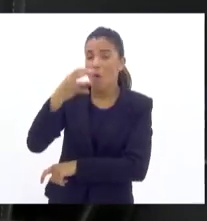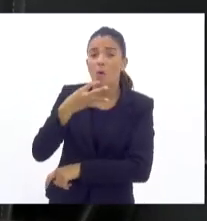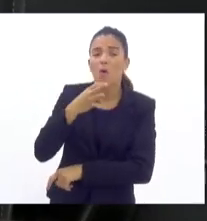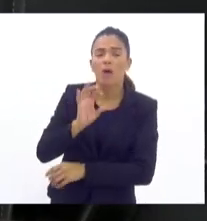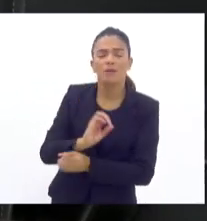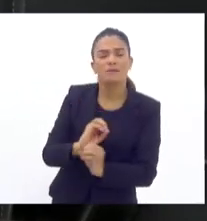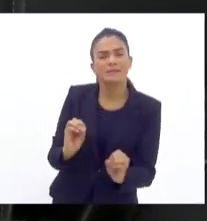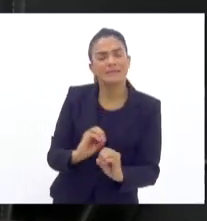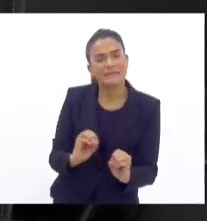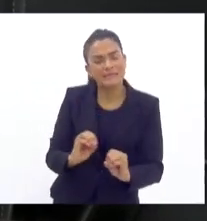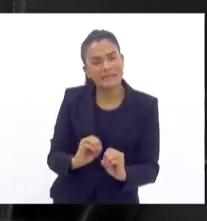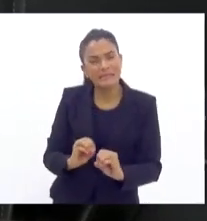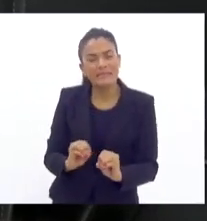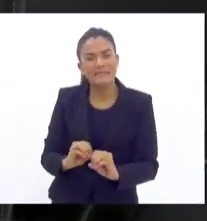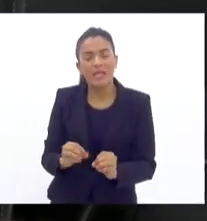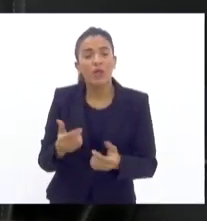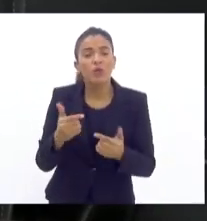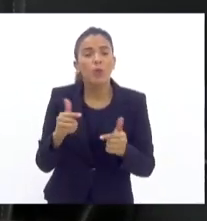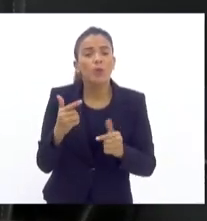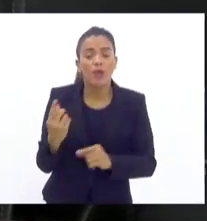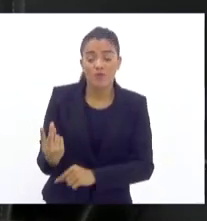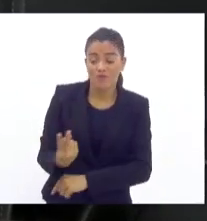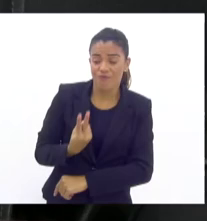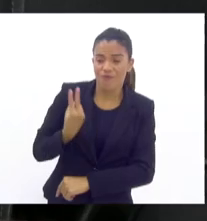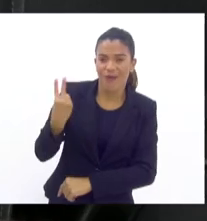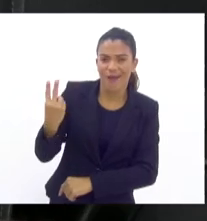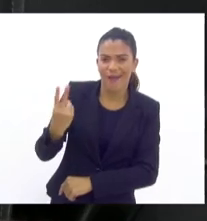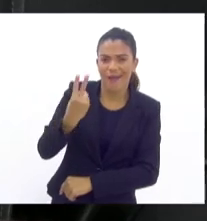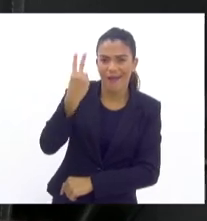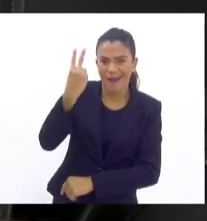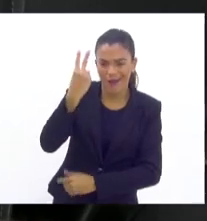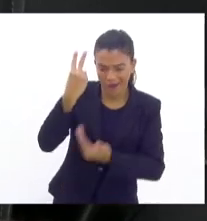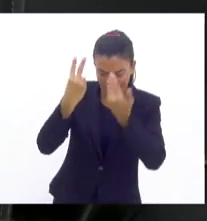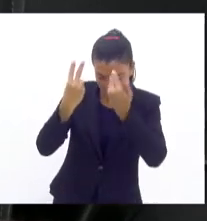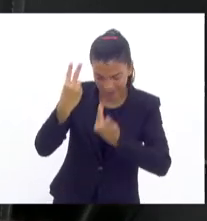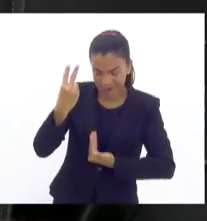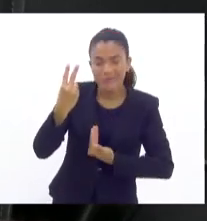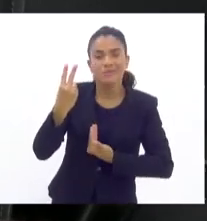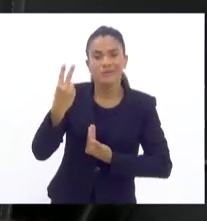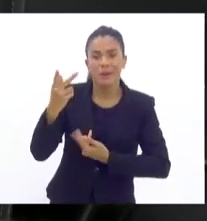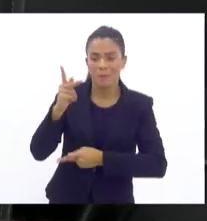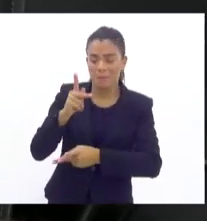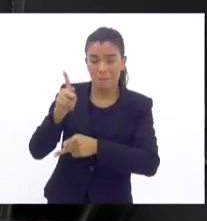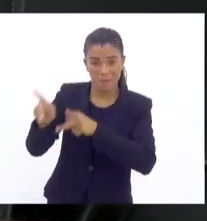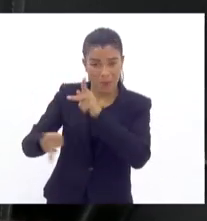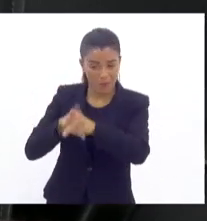muitas das vezes não tendo o reconhecimento da própria população,